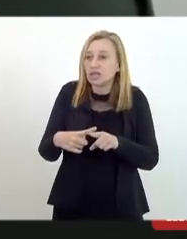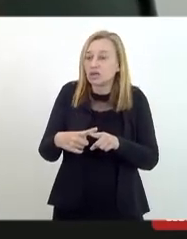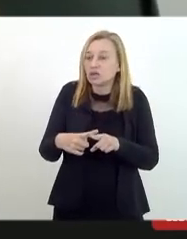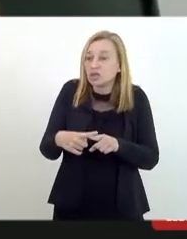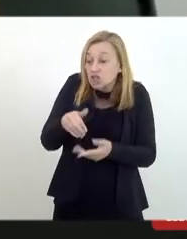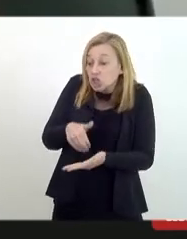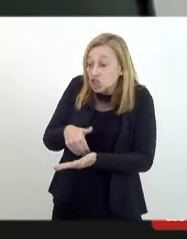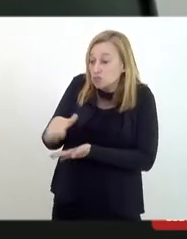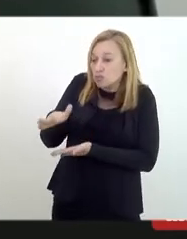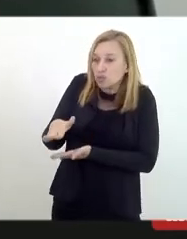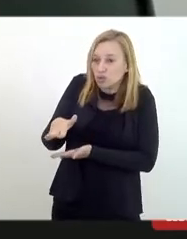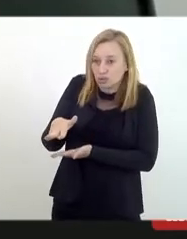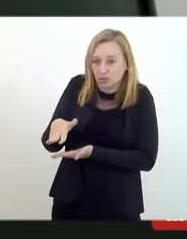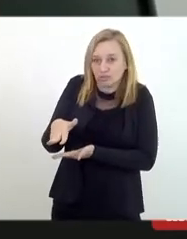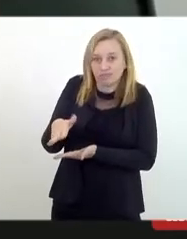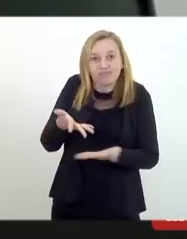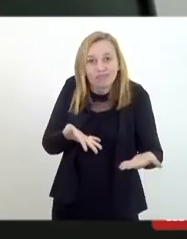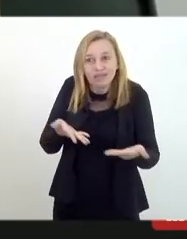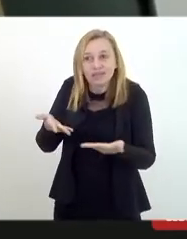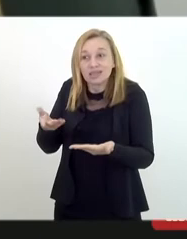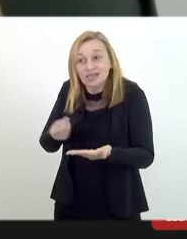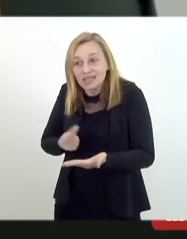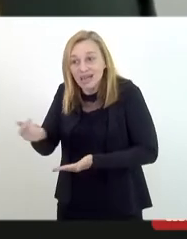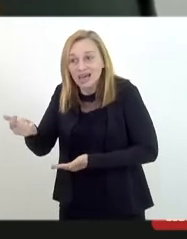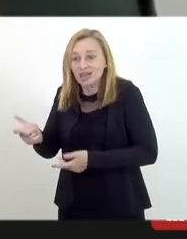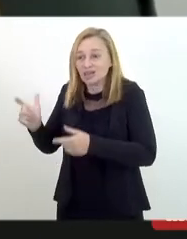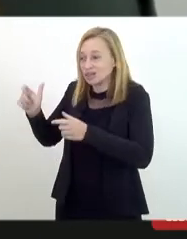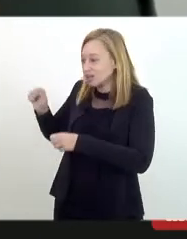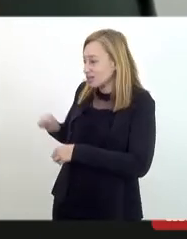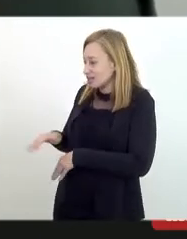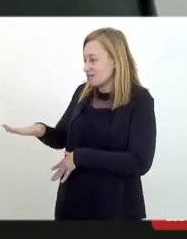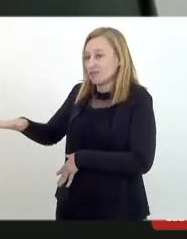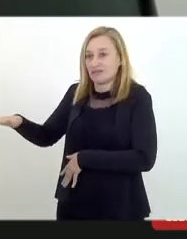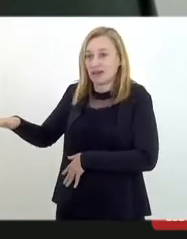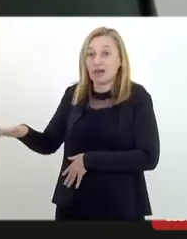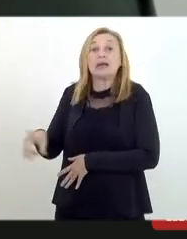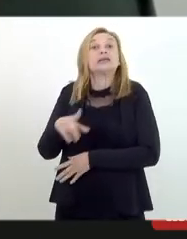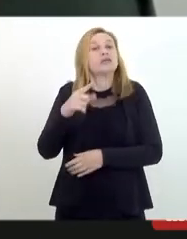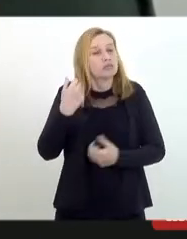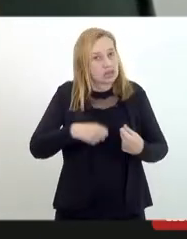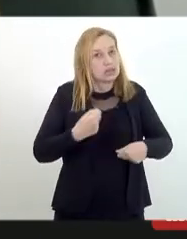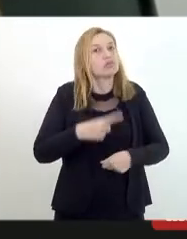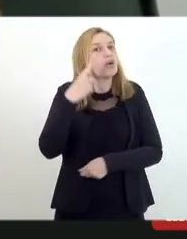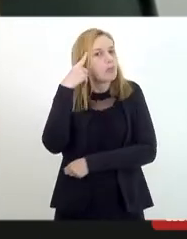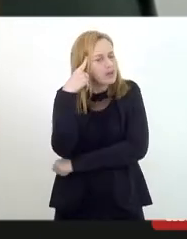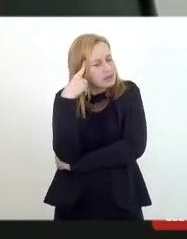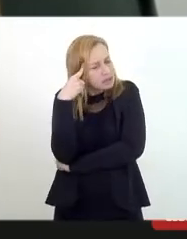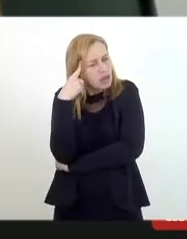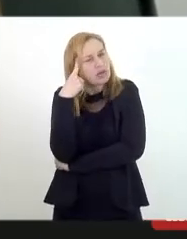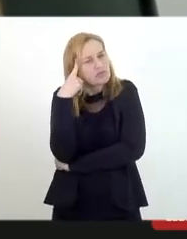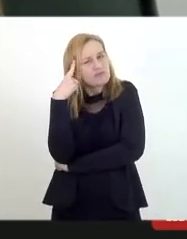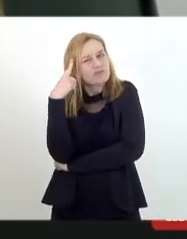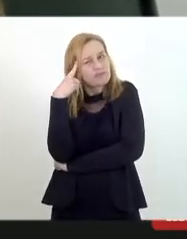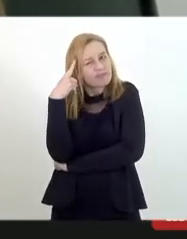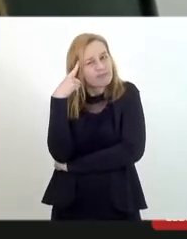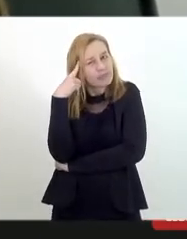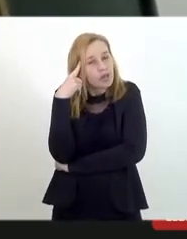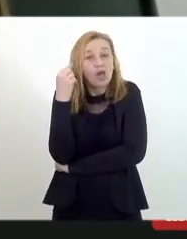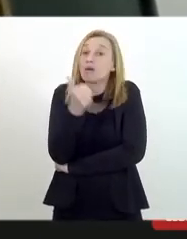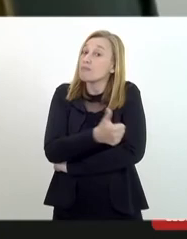convidados a se retirar. Então, é um fato que a gente precisa realmente pensar, articular. Quando